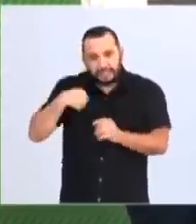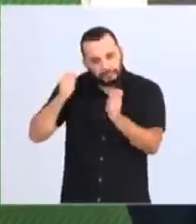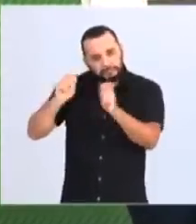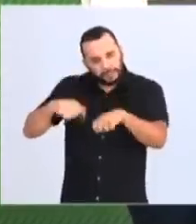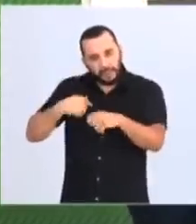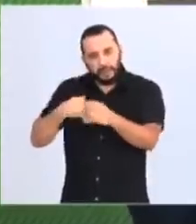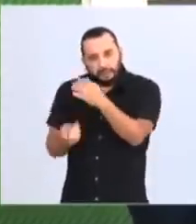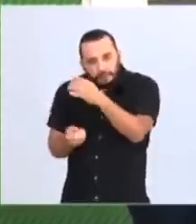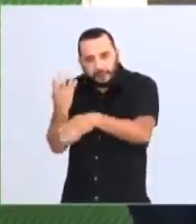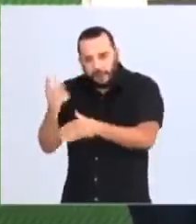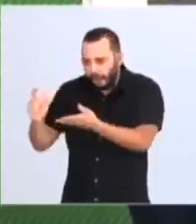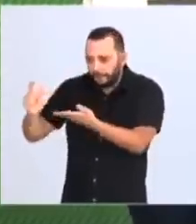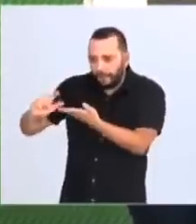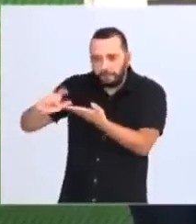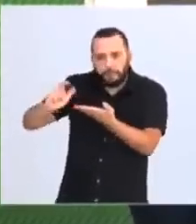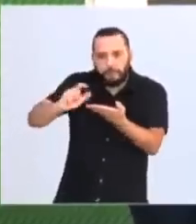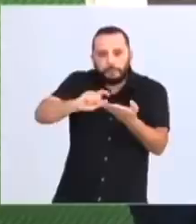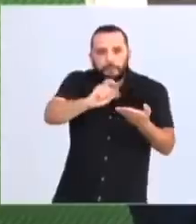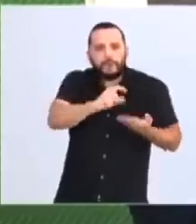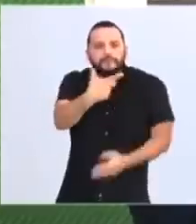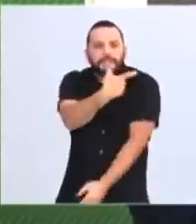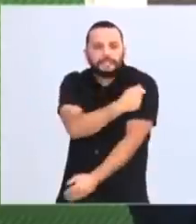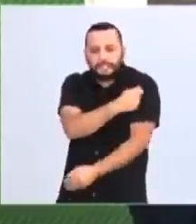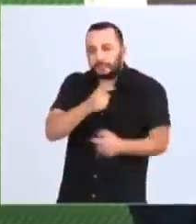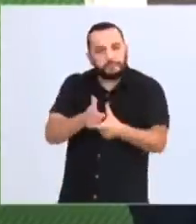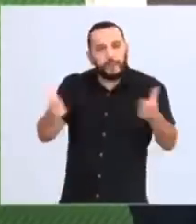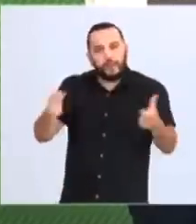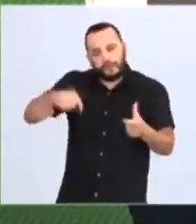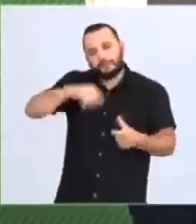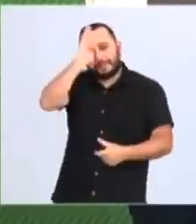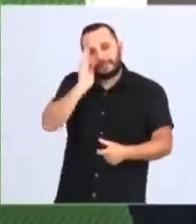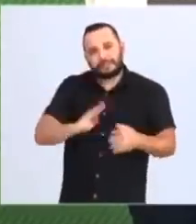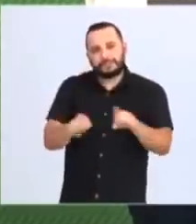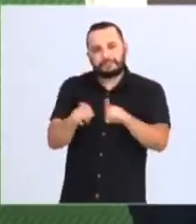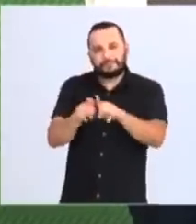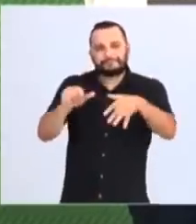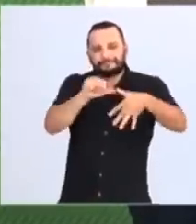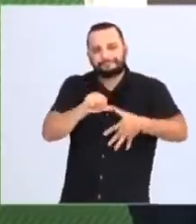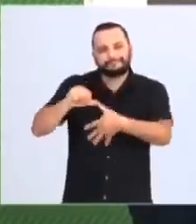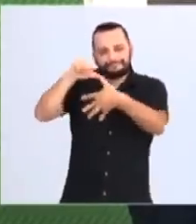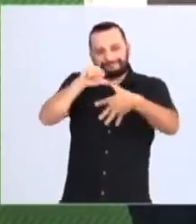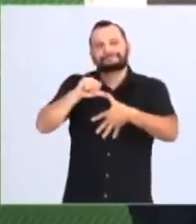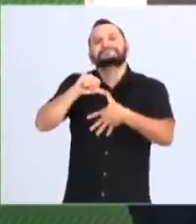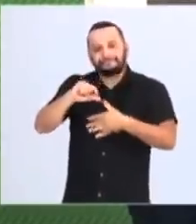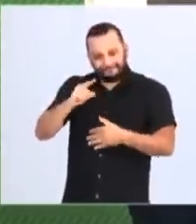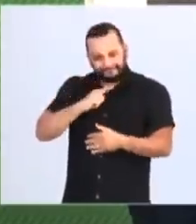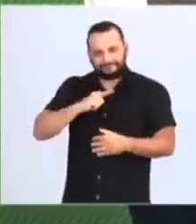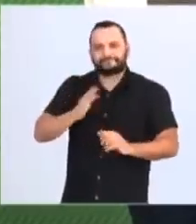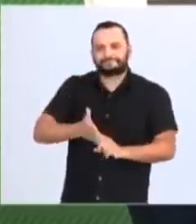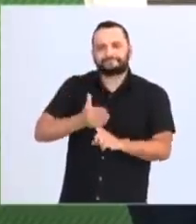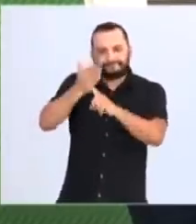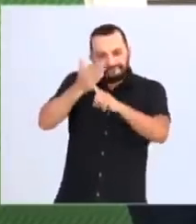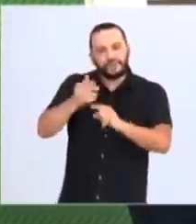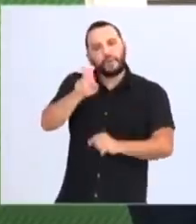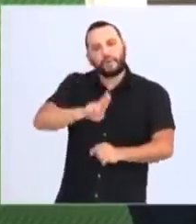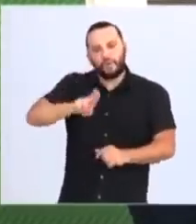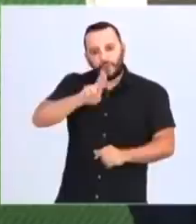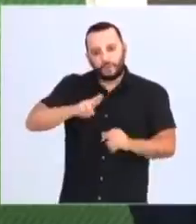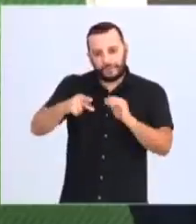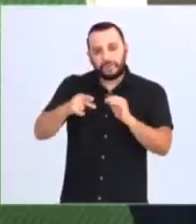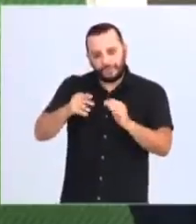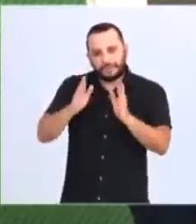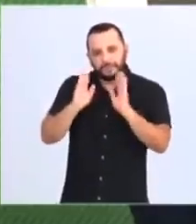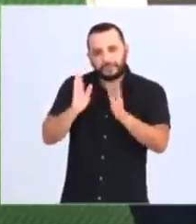do Brasil, da América Latina e do Hemisfério Sul, com o domínio dessa tecnologia que faz a vacina